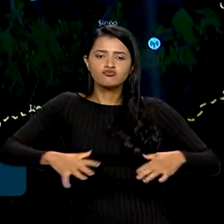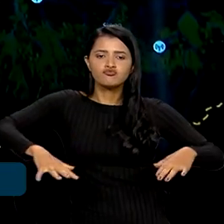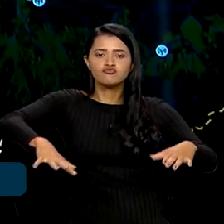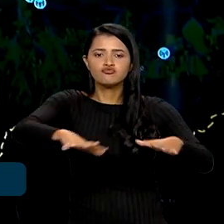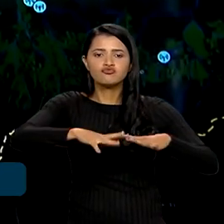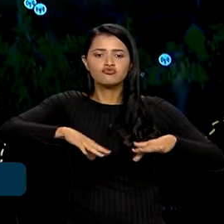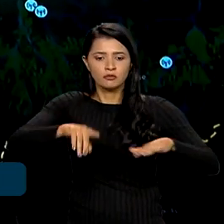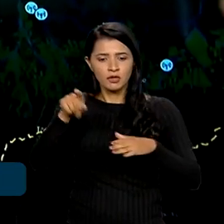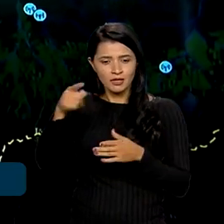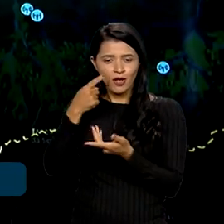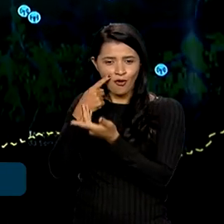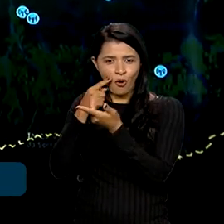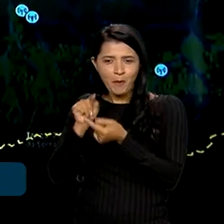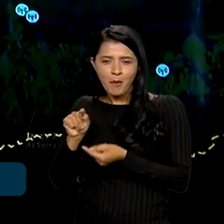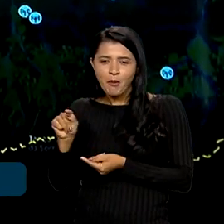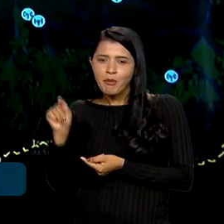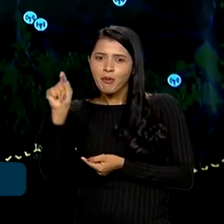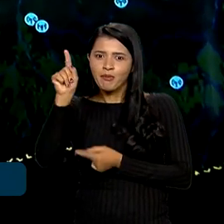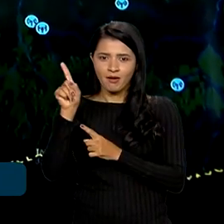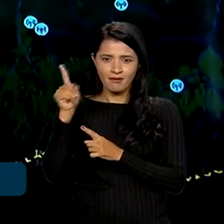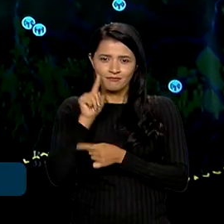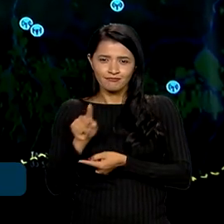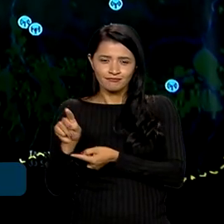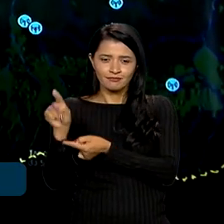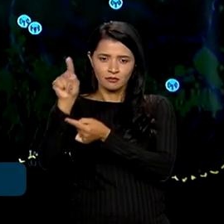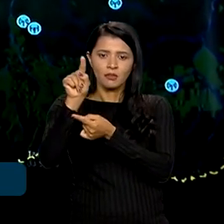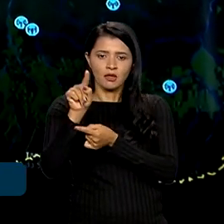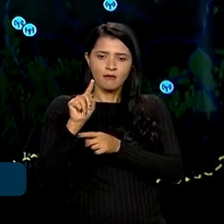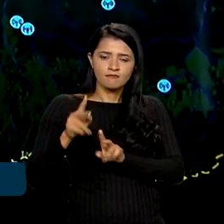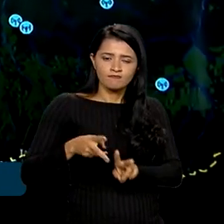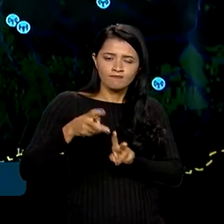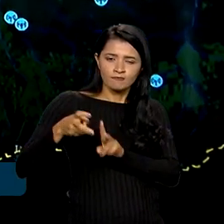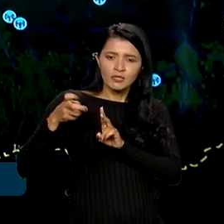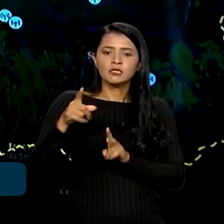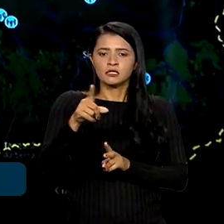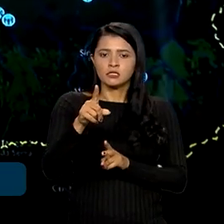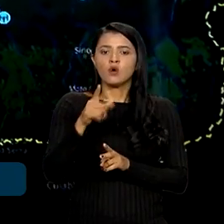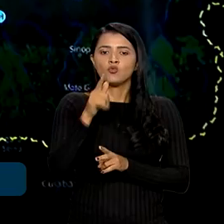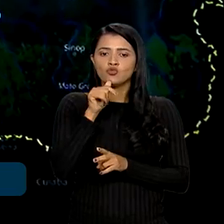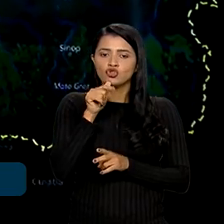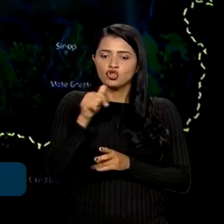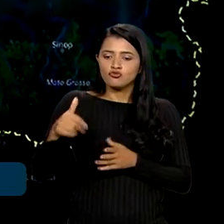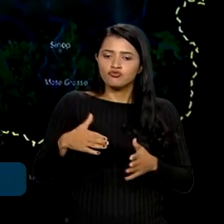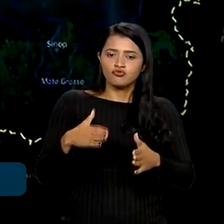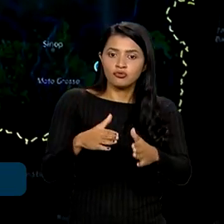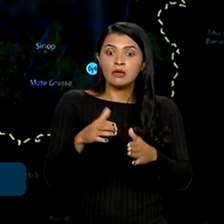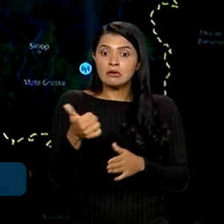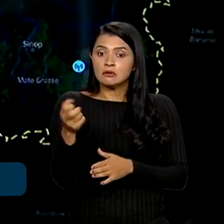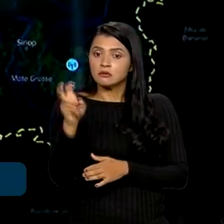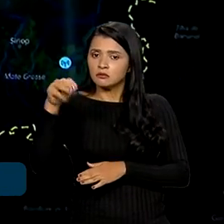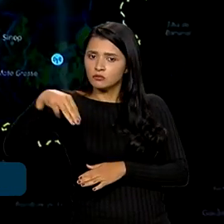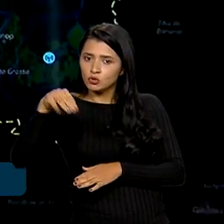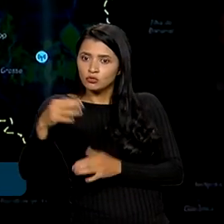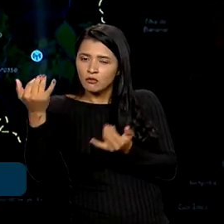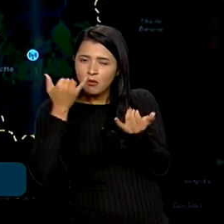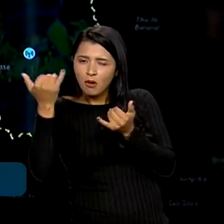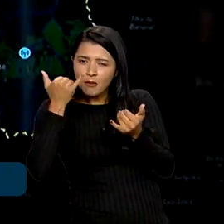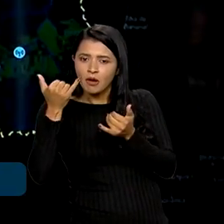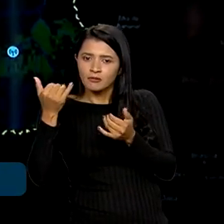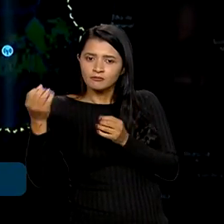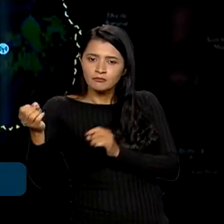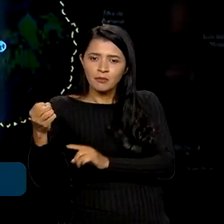esses pontos que estão aqui são extrações hidrológicas que, a cada 15 minutos, nós estamos recebendo informações das